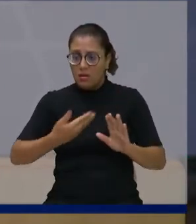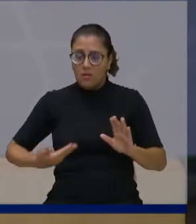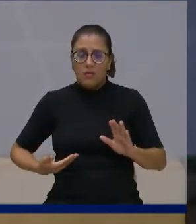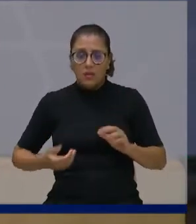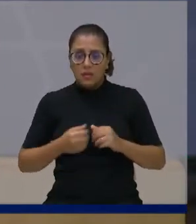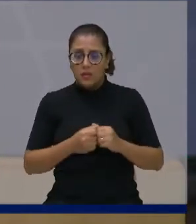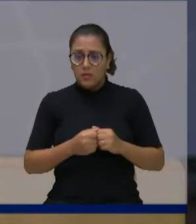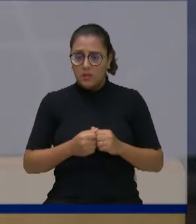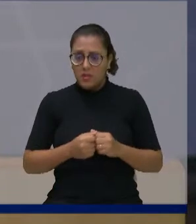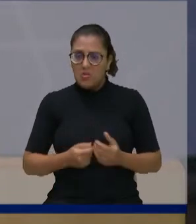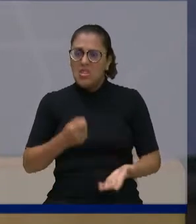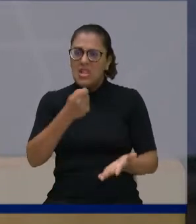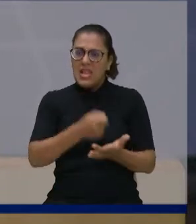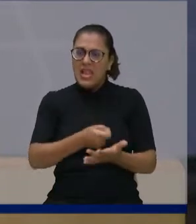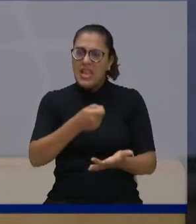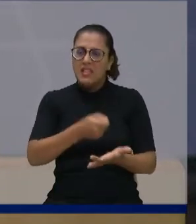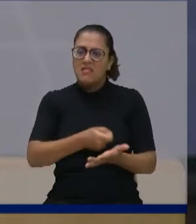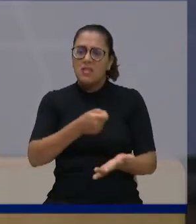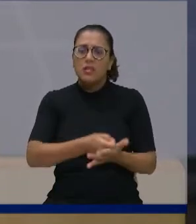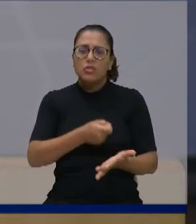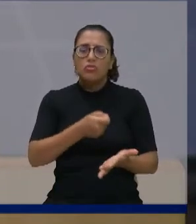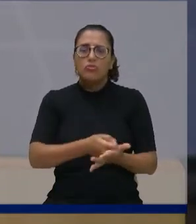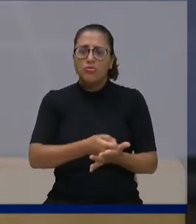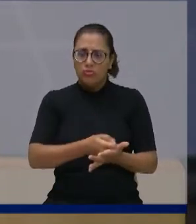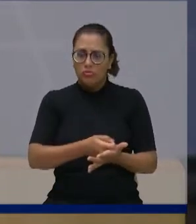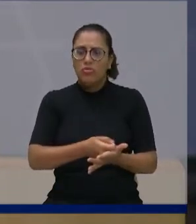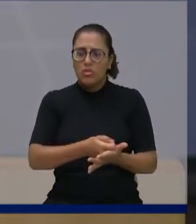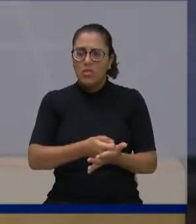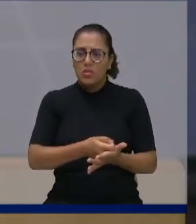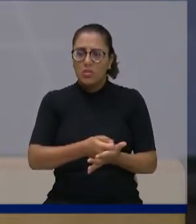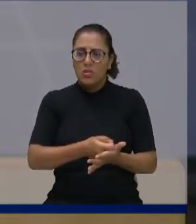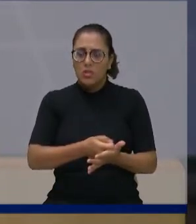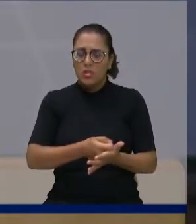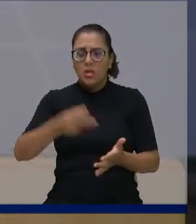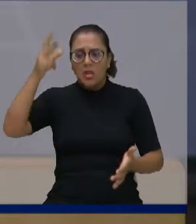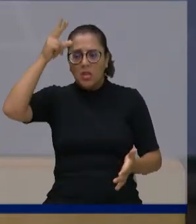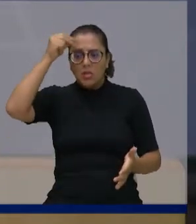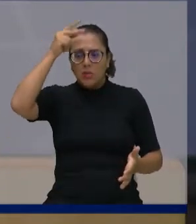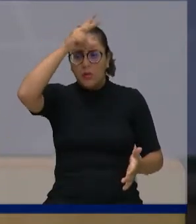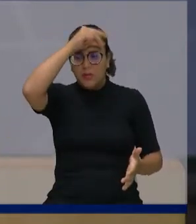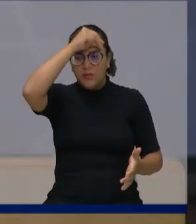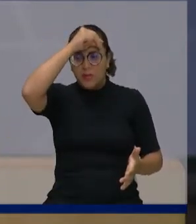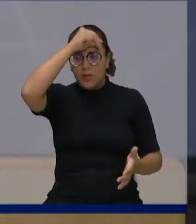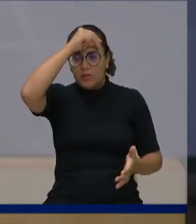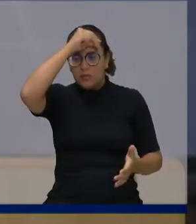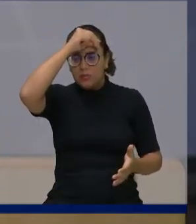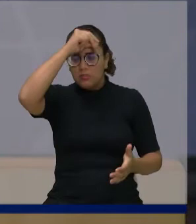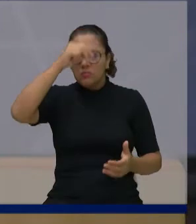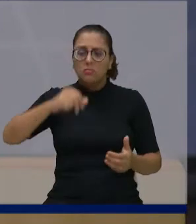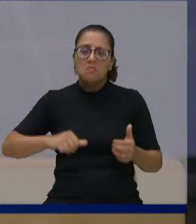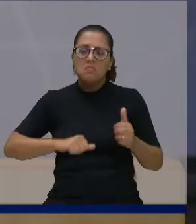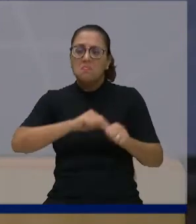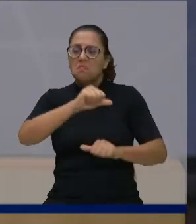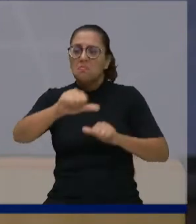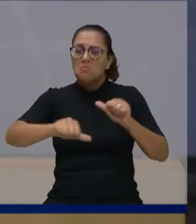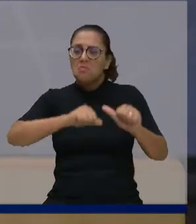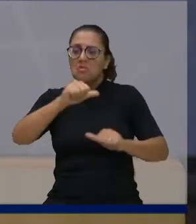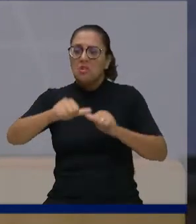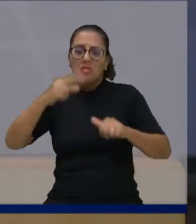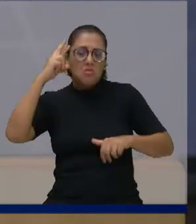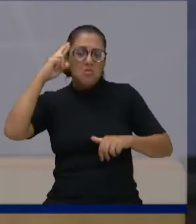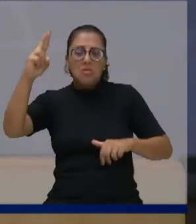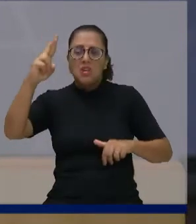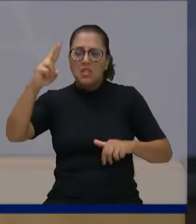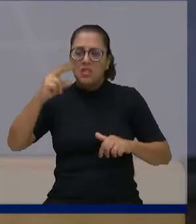eu exigiria que o senhor prefeito trocasse o líder do governo